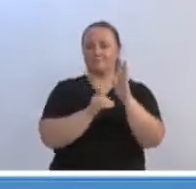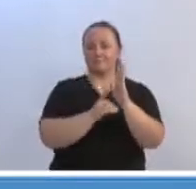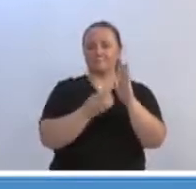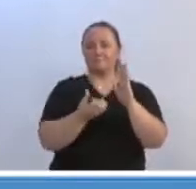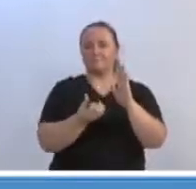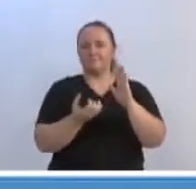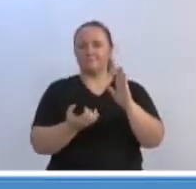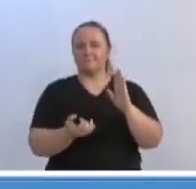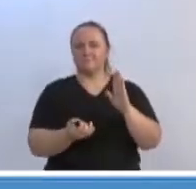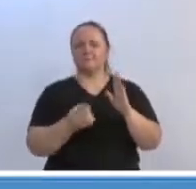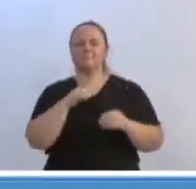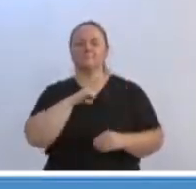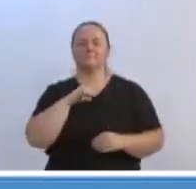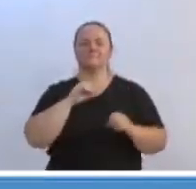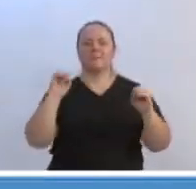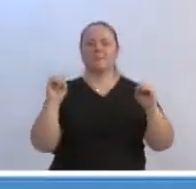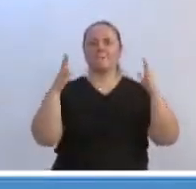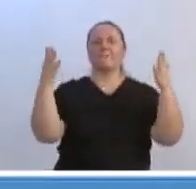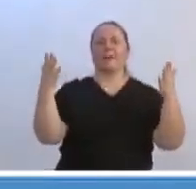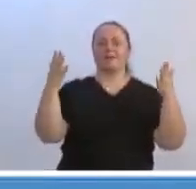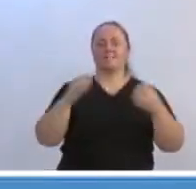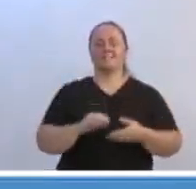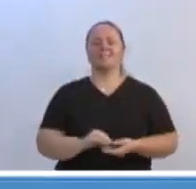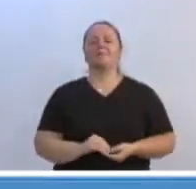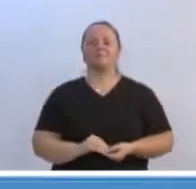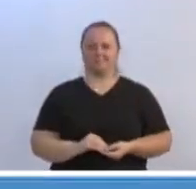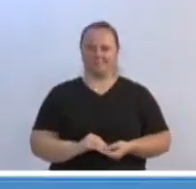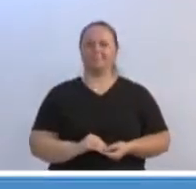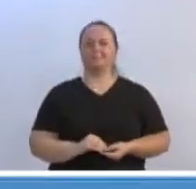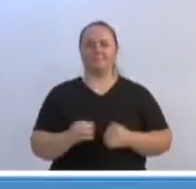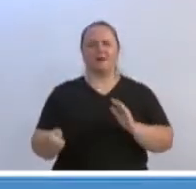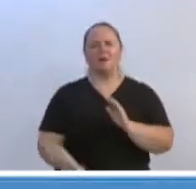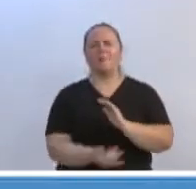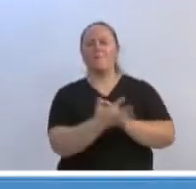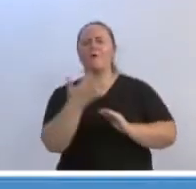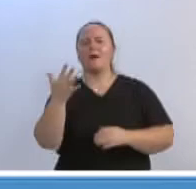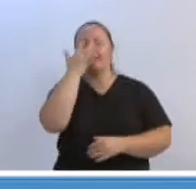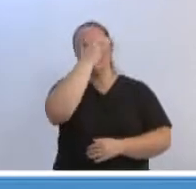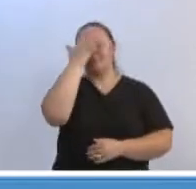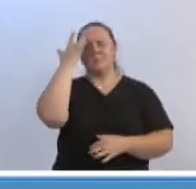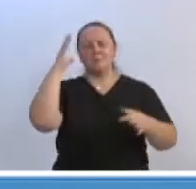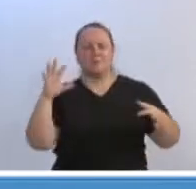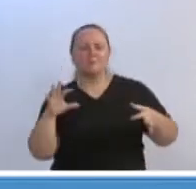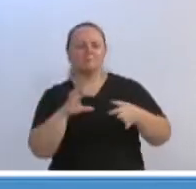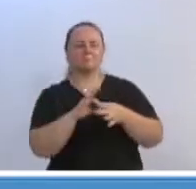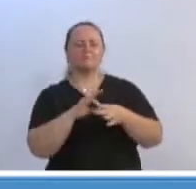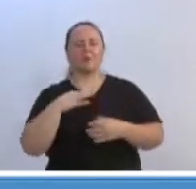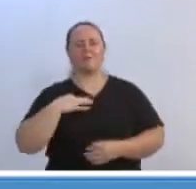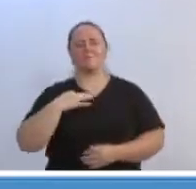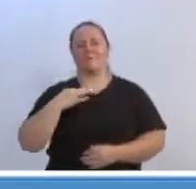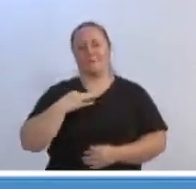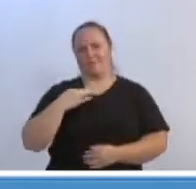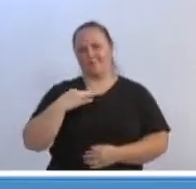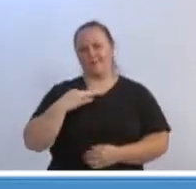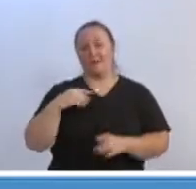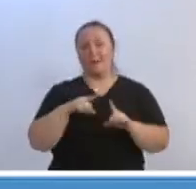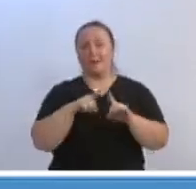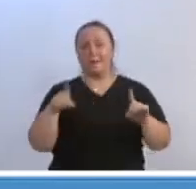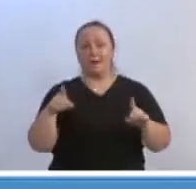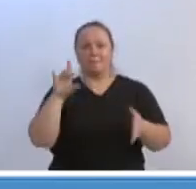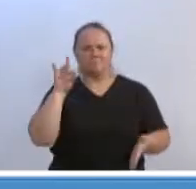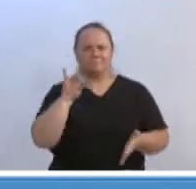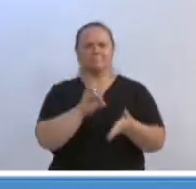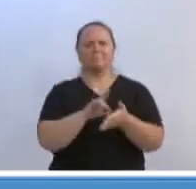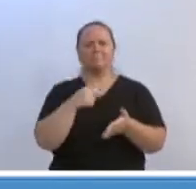existe a Festa do Divino. E muitas pessoas contribuem, muitas pessoas participam voluntariamente. Mas eu quero fazer um agradecimento